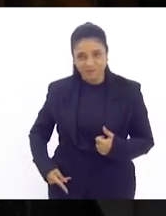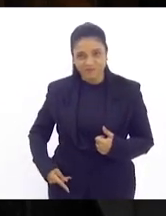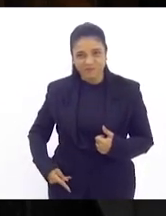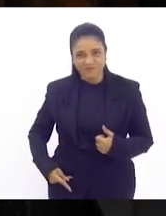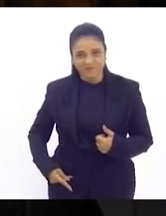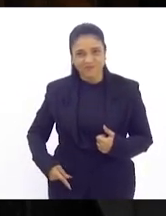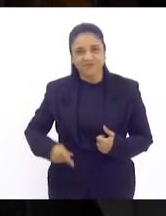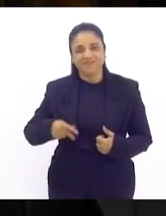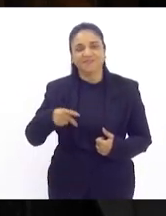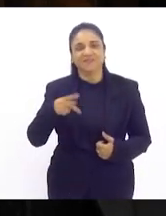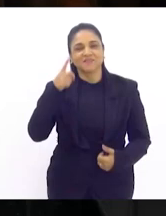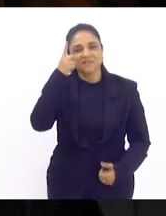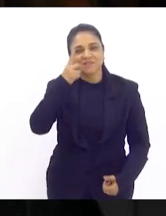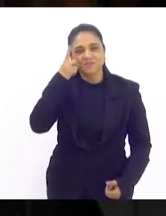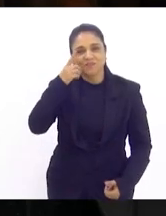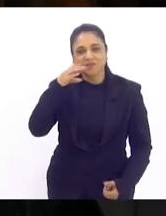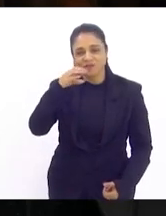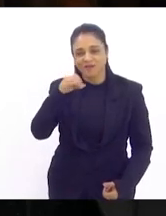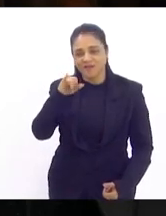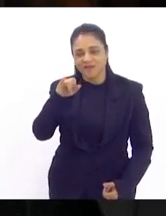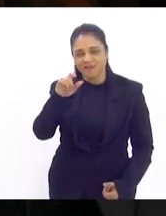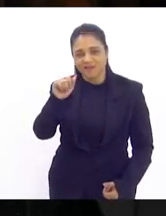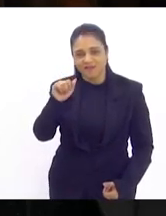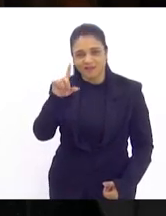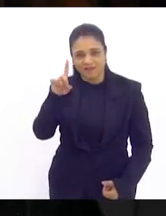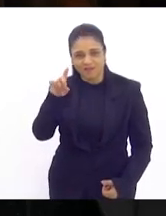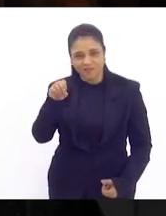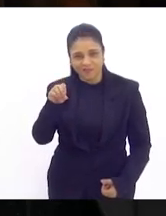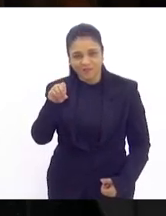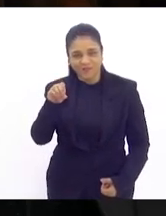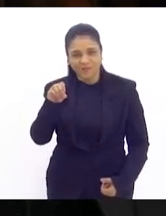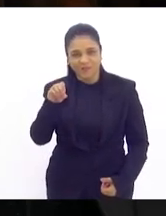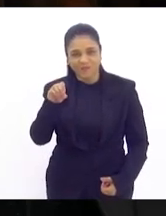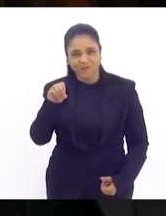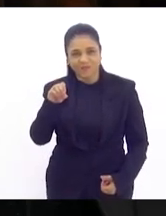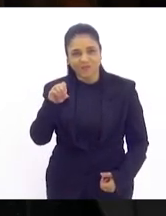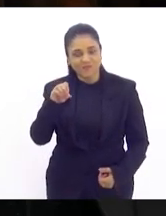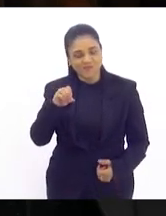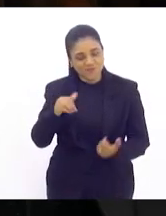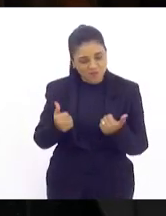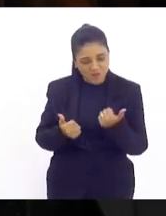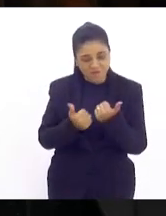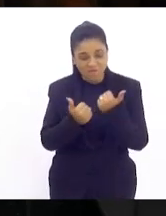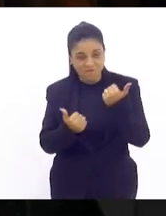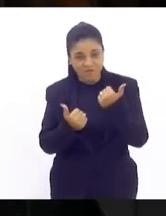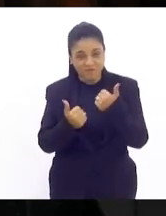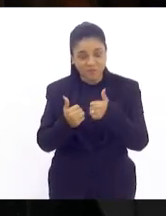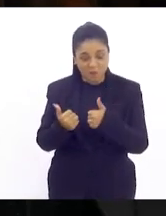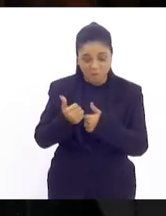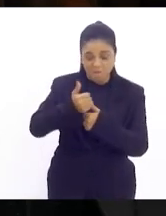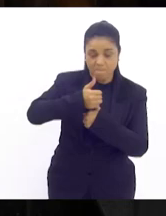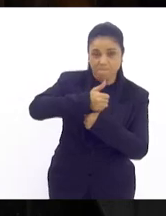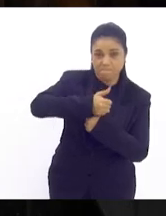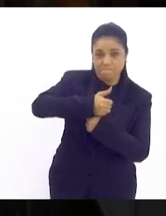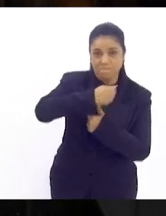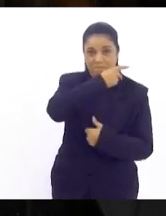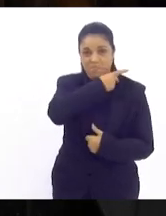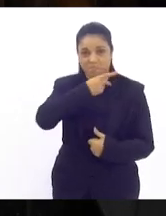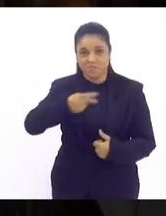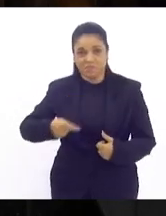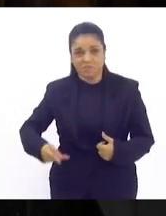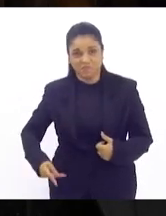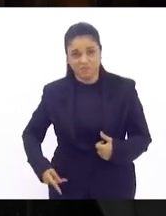deputado Cláudio Caiado aqui deixou de ser ajudante de presidente para ser presidente